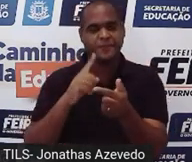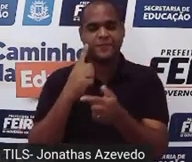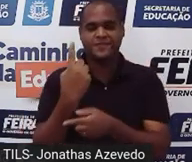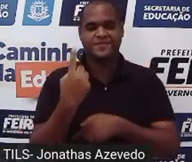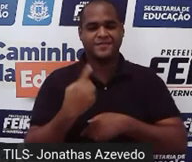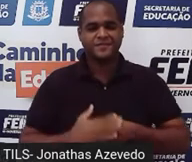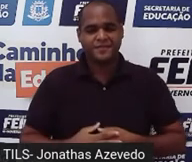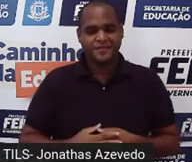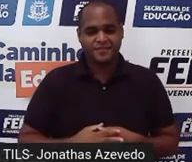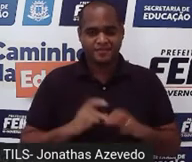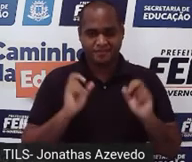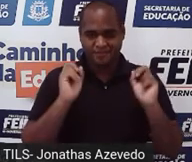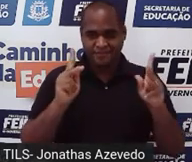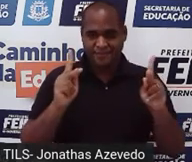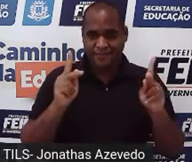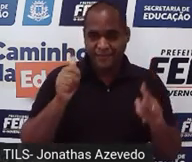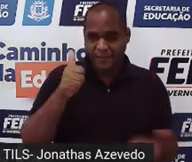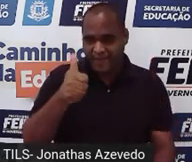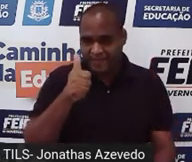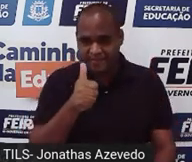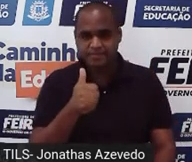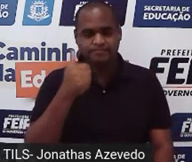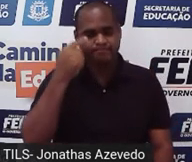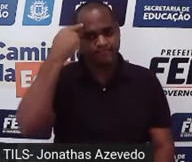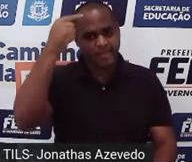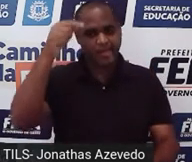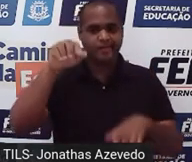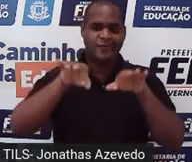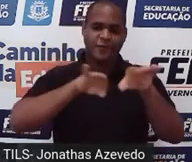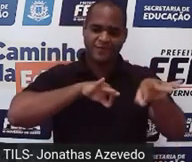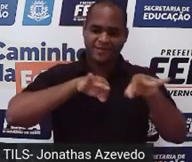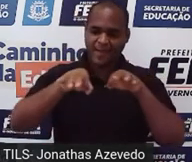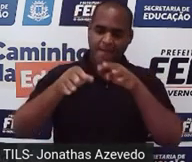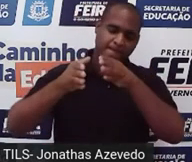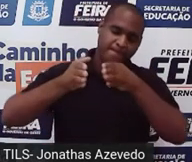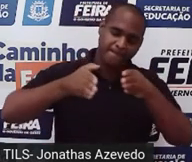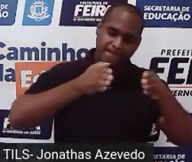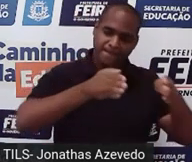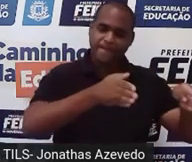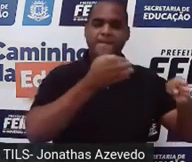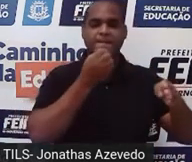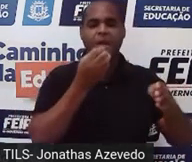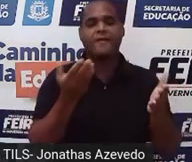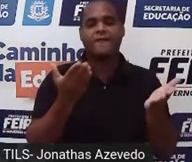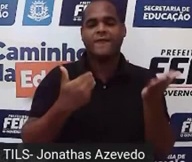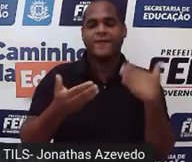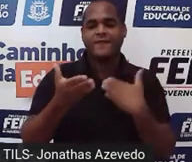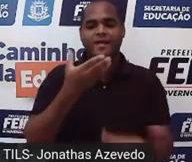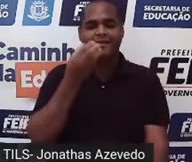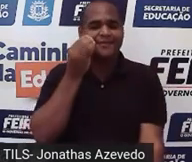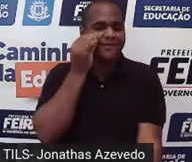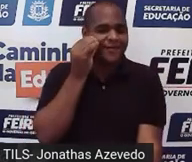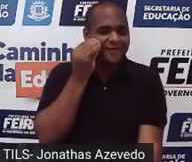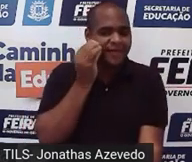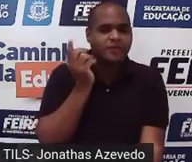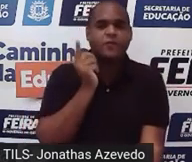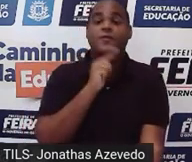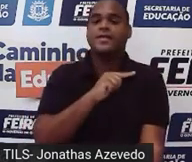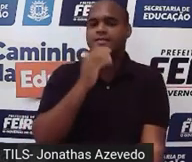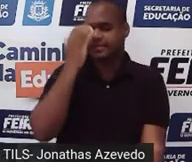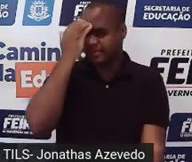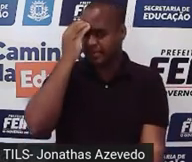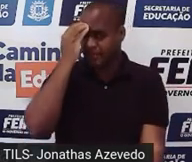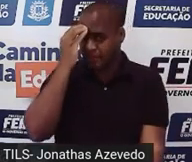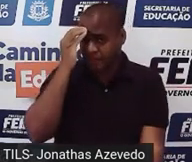Beleza? Tranquilo? Ideias organizadas, né? Vamos testar, vamos saber se você entendeu mesmo.